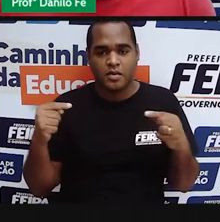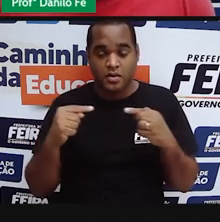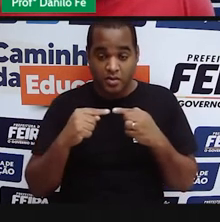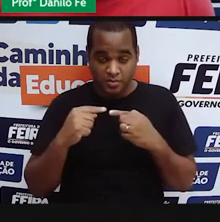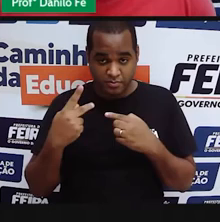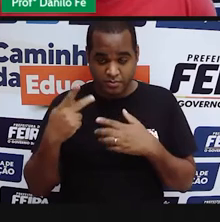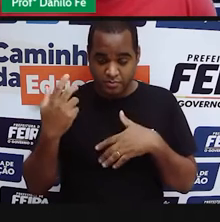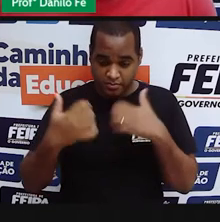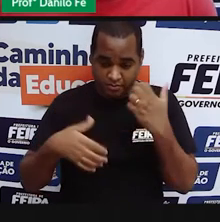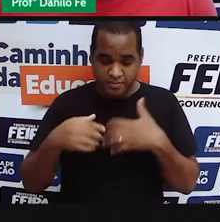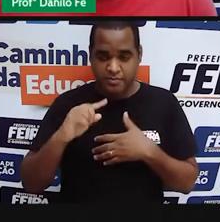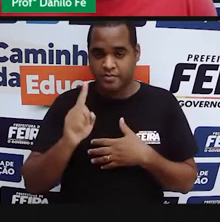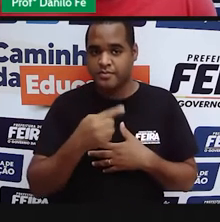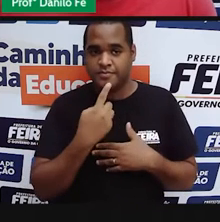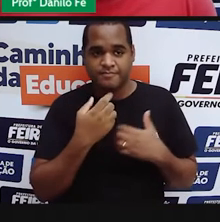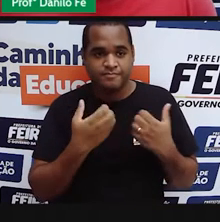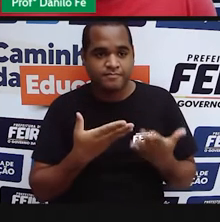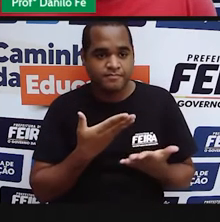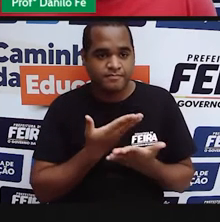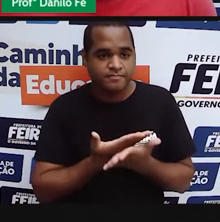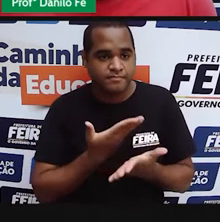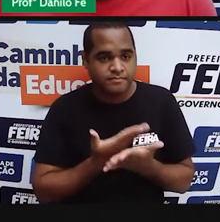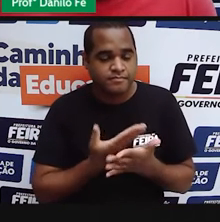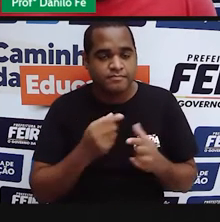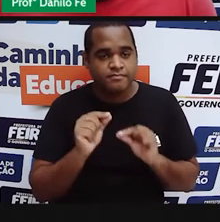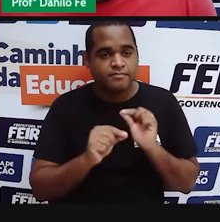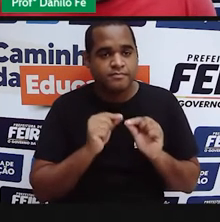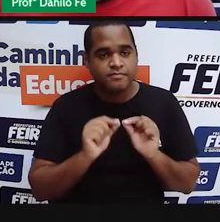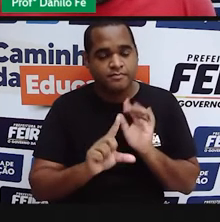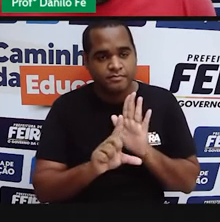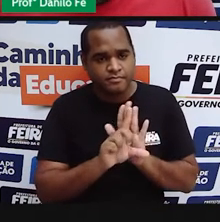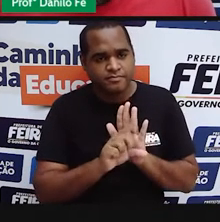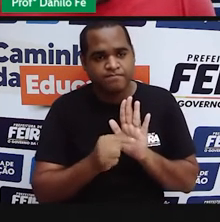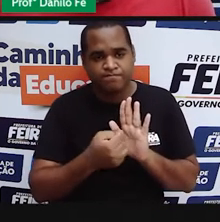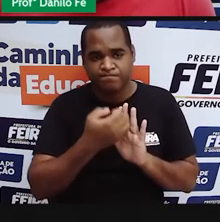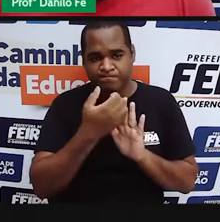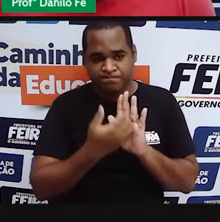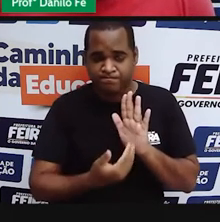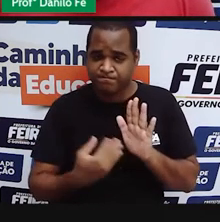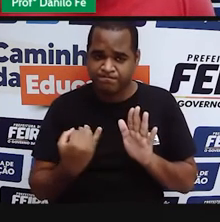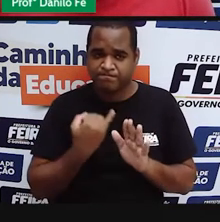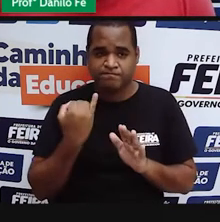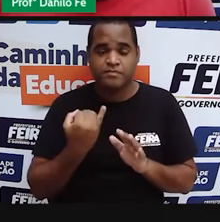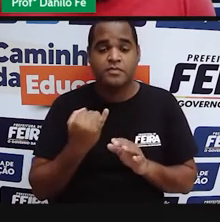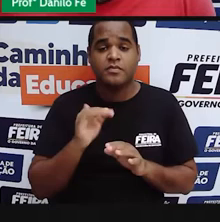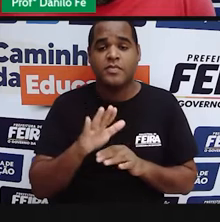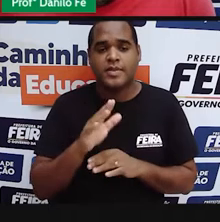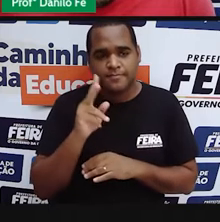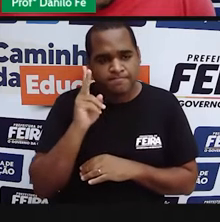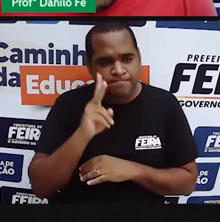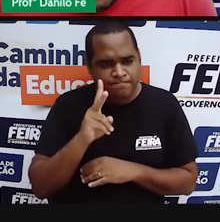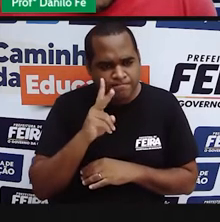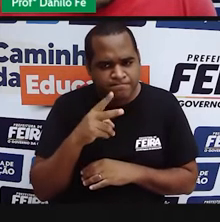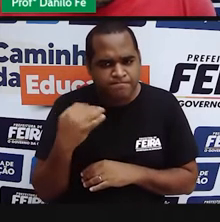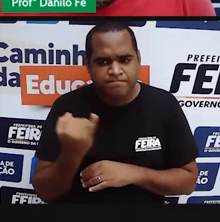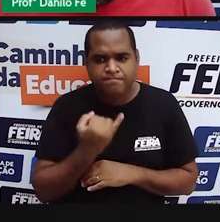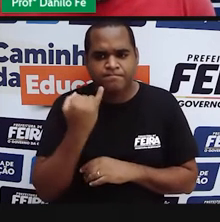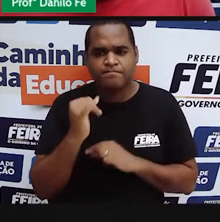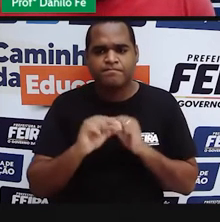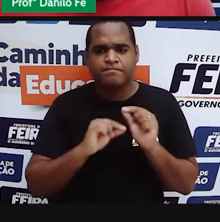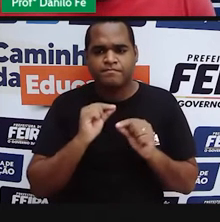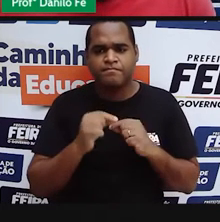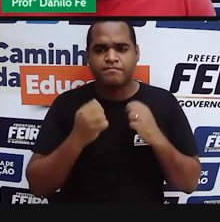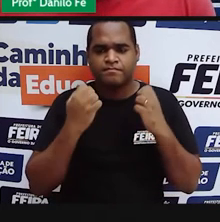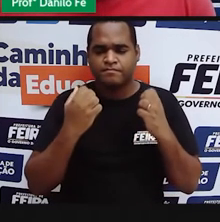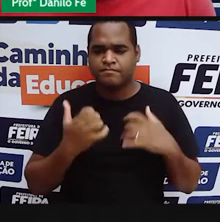vai estudar, geralmente organizados por rei. É importante lembrar, pessoal, que